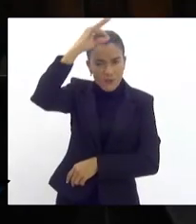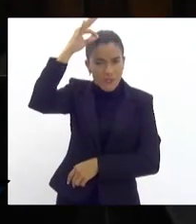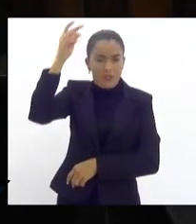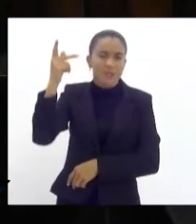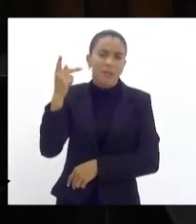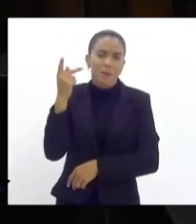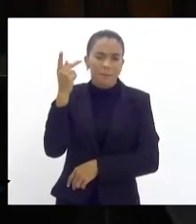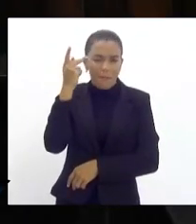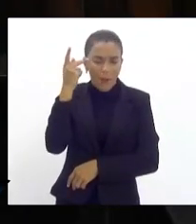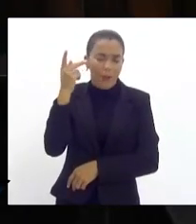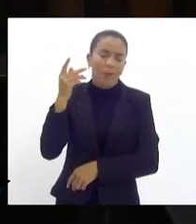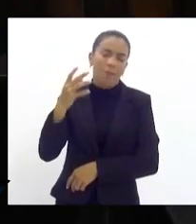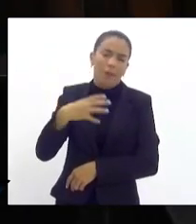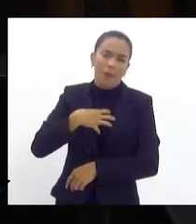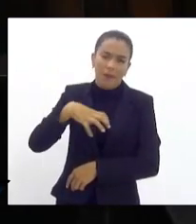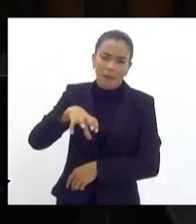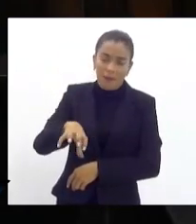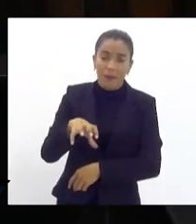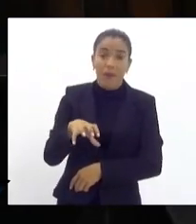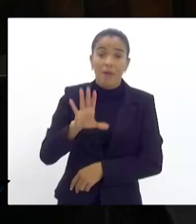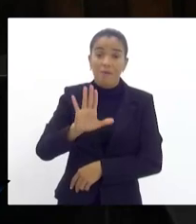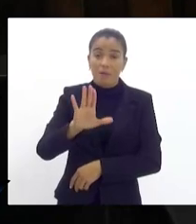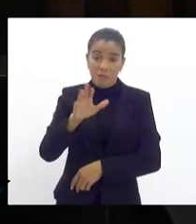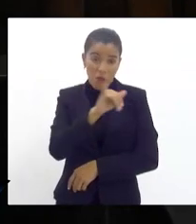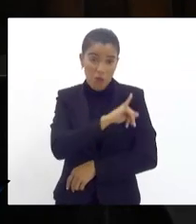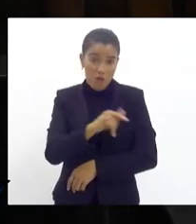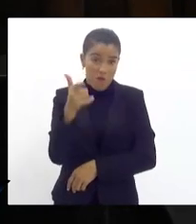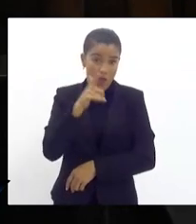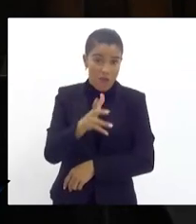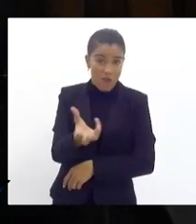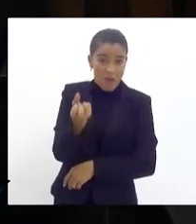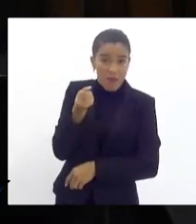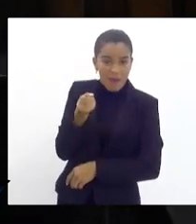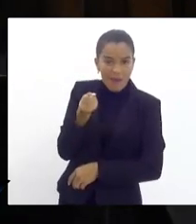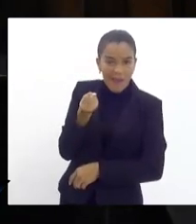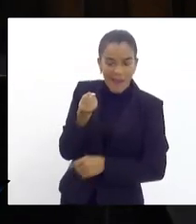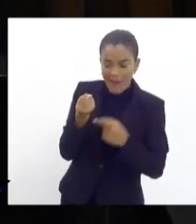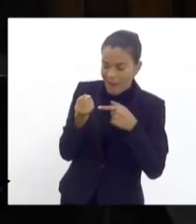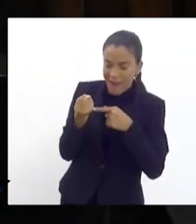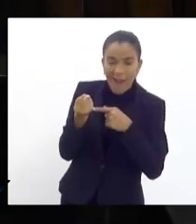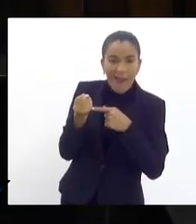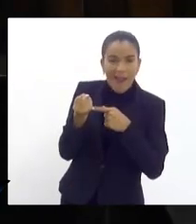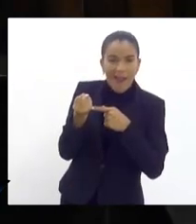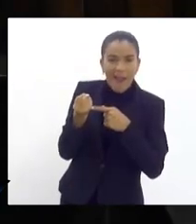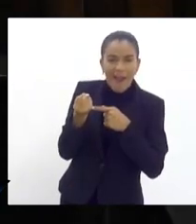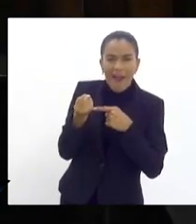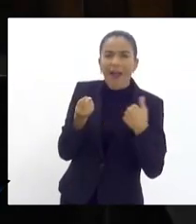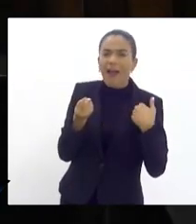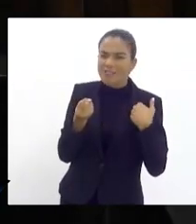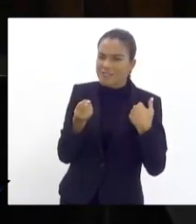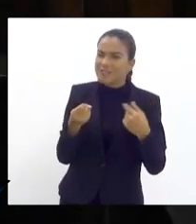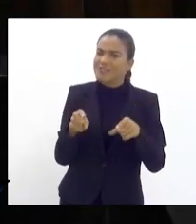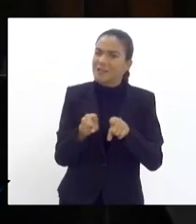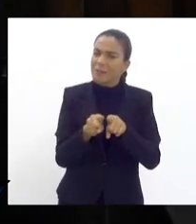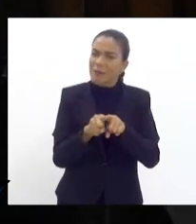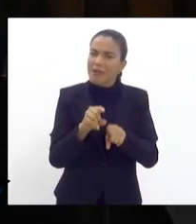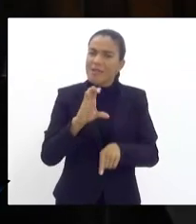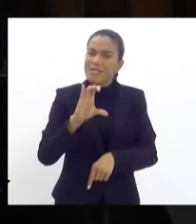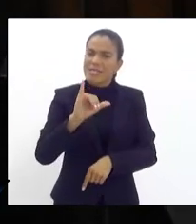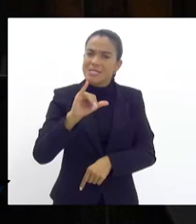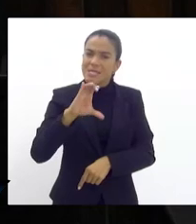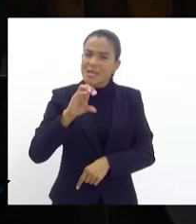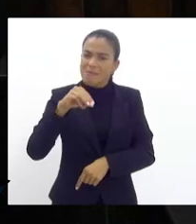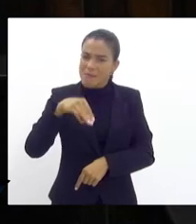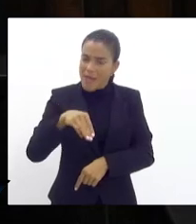Paulo, Bahia, enfim, mas se o Rio vai ganhar isso, nós temos agora que o ICMS derivado da